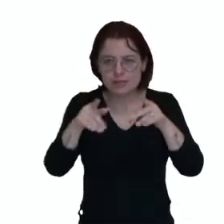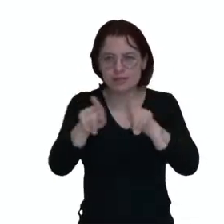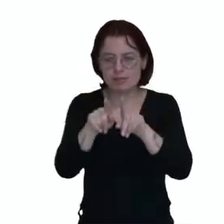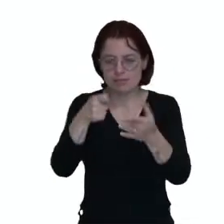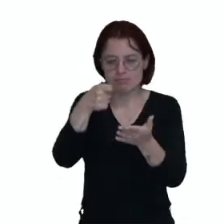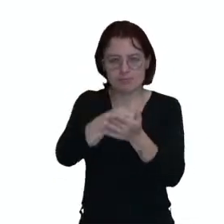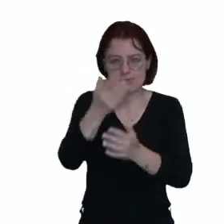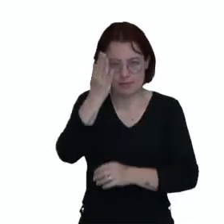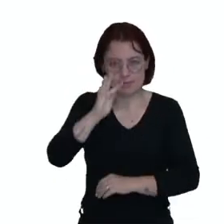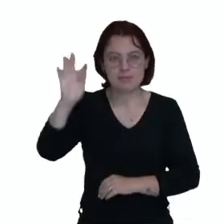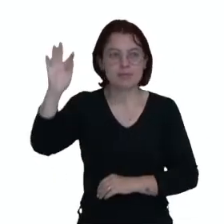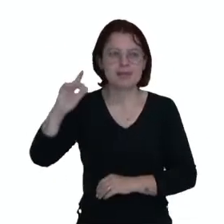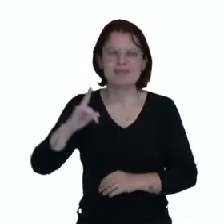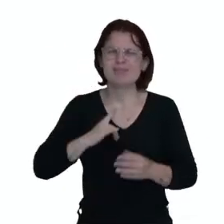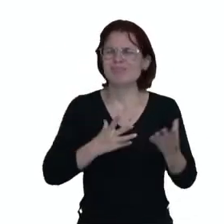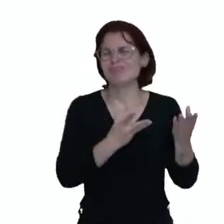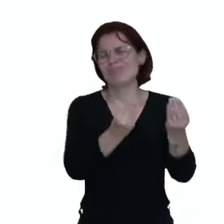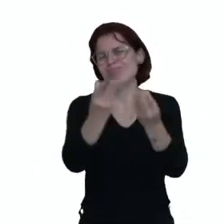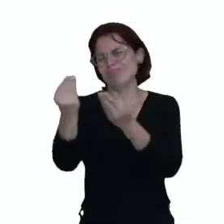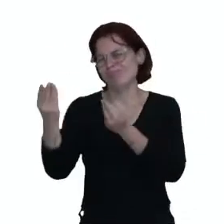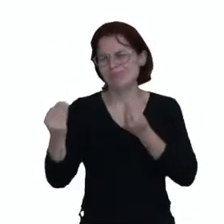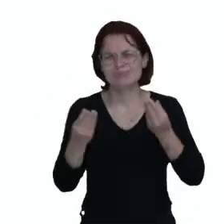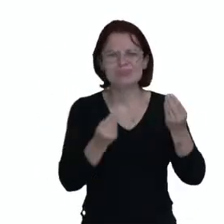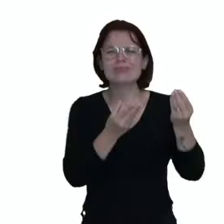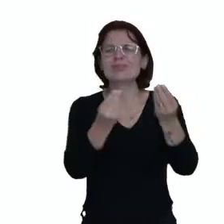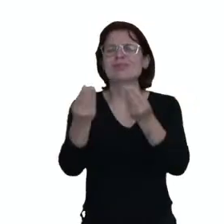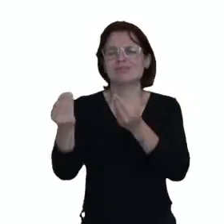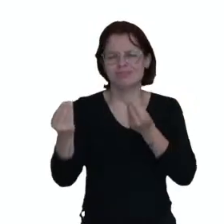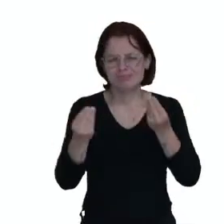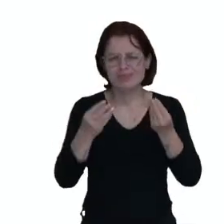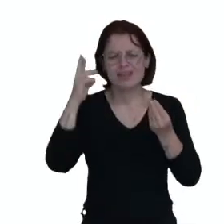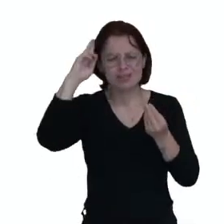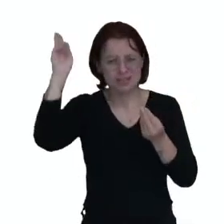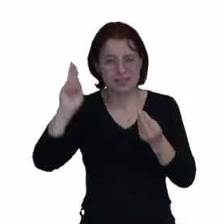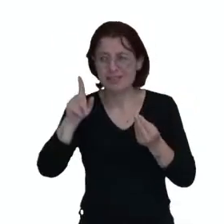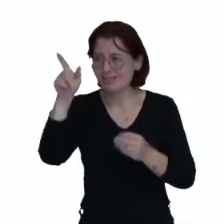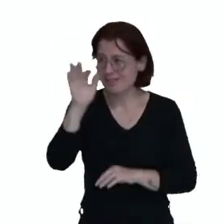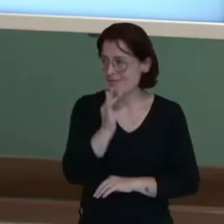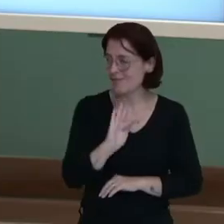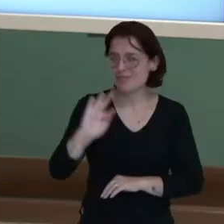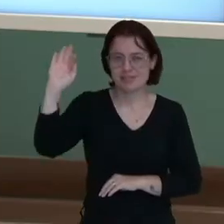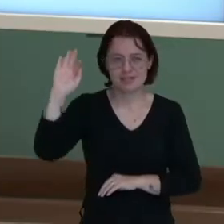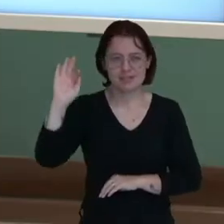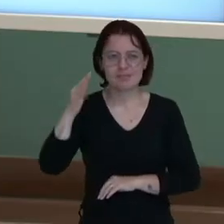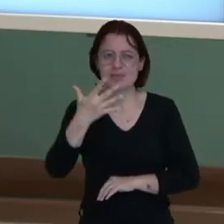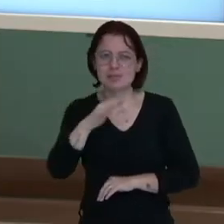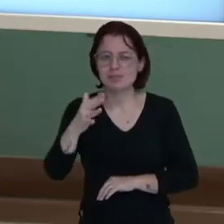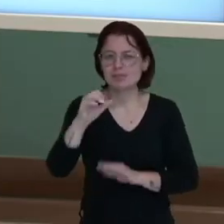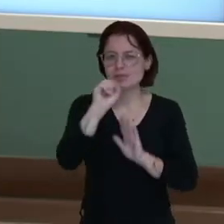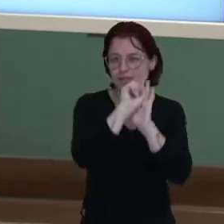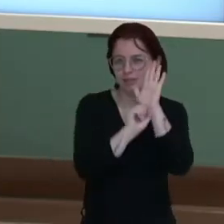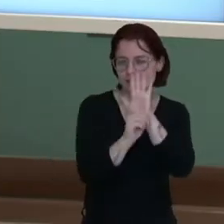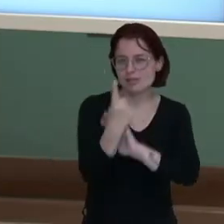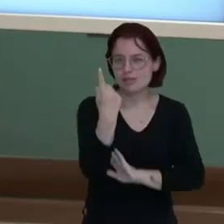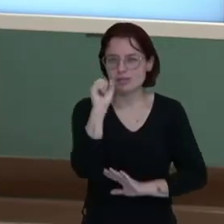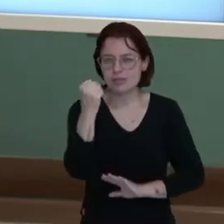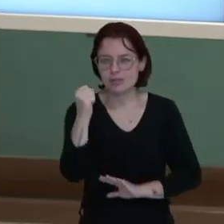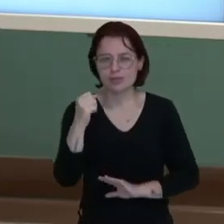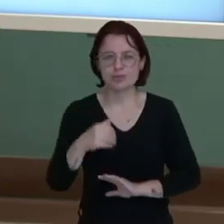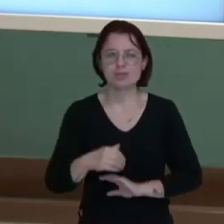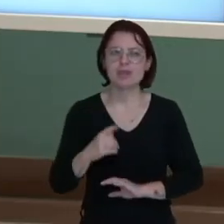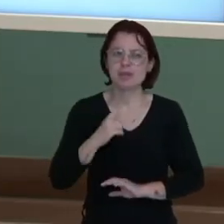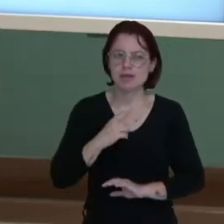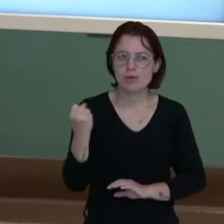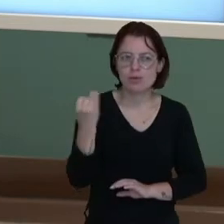Enfim, uma efervescência racionalista na França, ali por volta do século XVIII, alguns